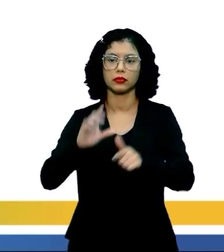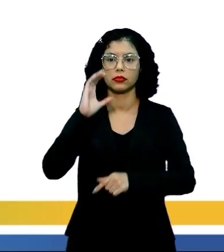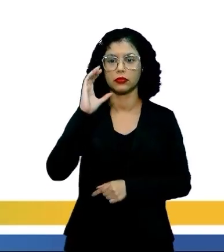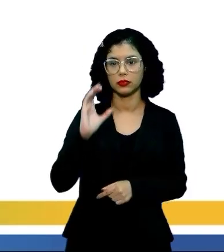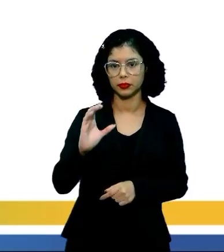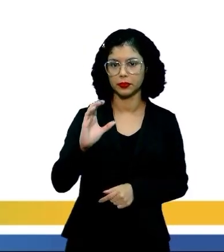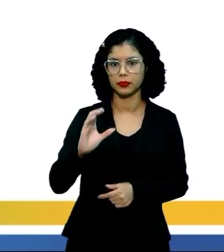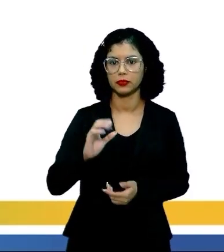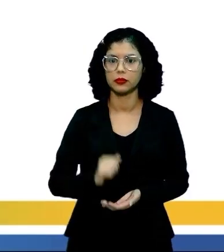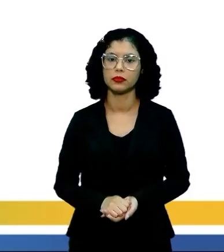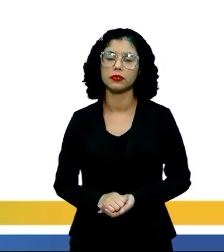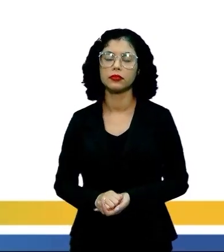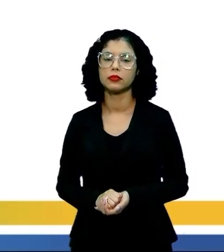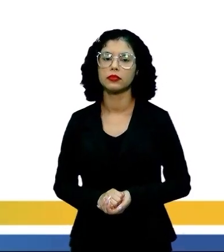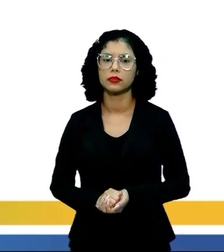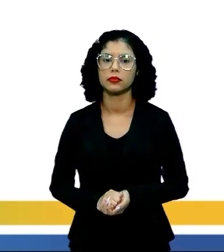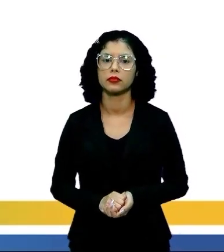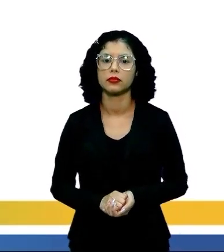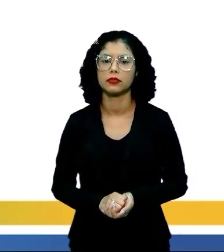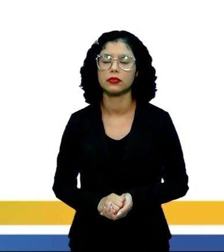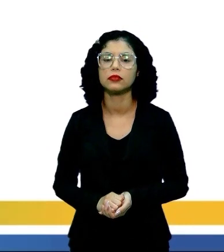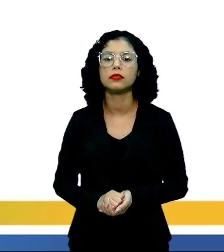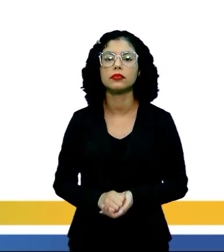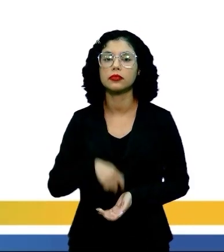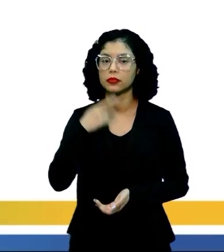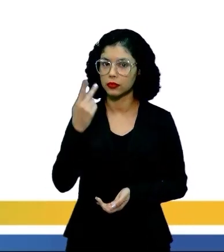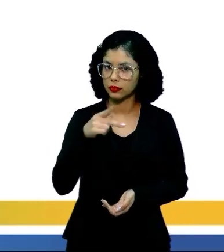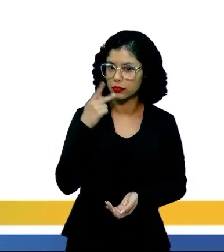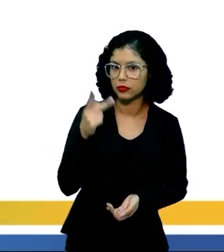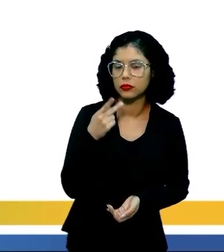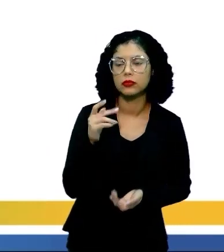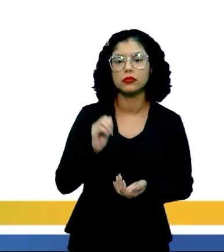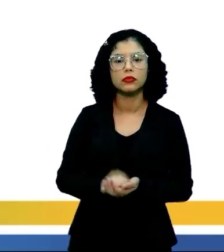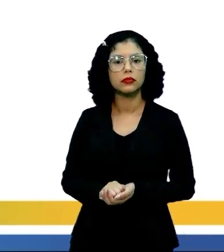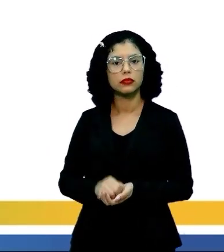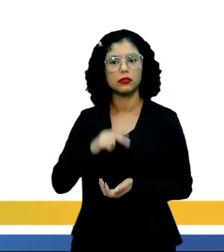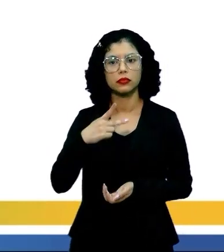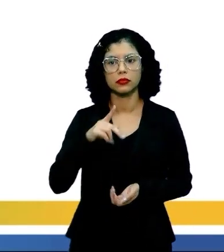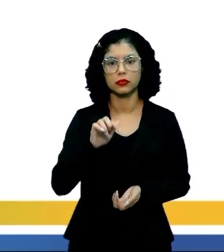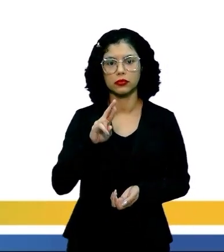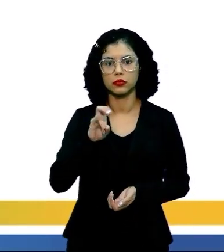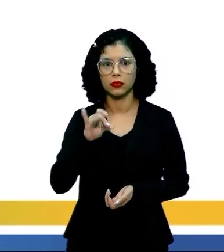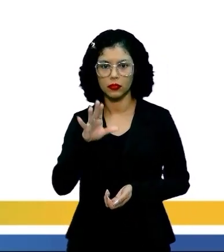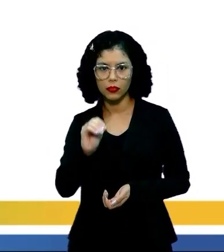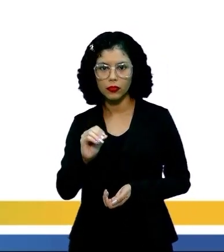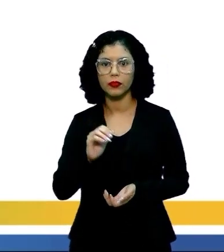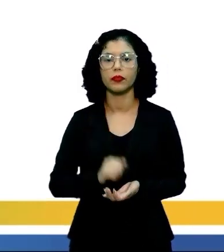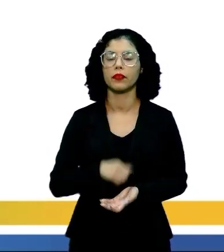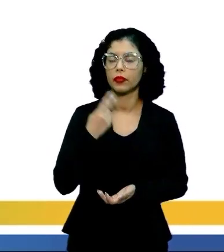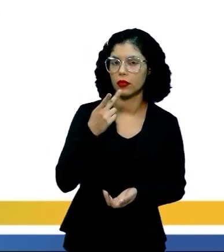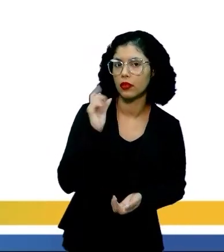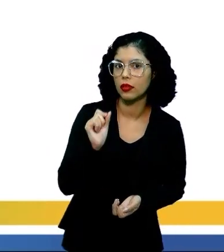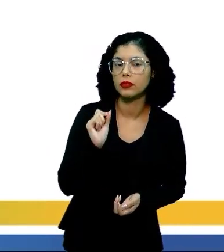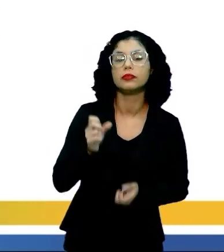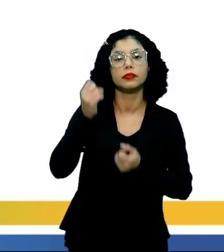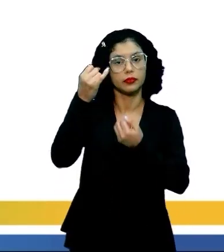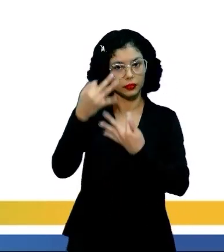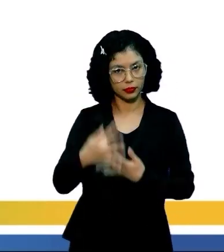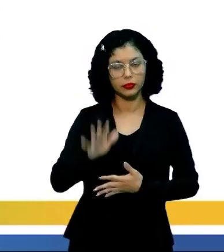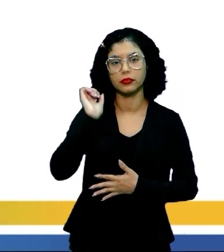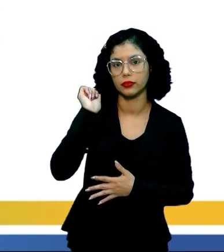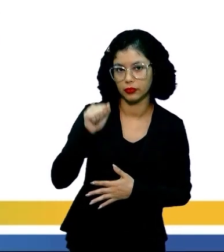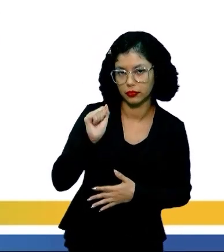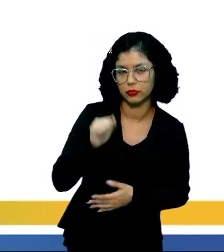letra C. E, na fala do Policarpo Quaresma, ele sim